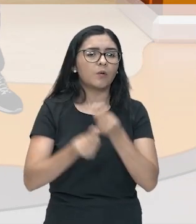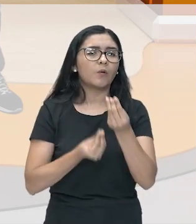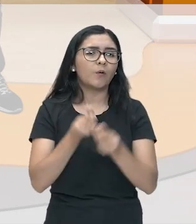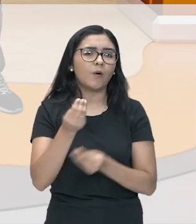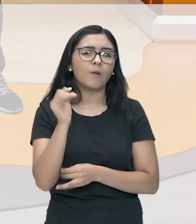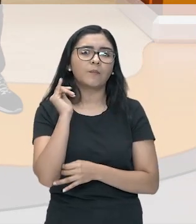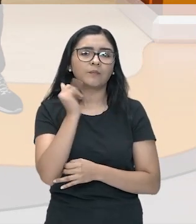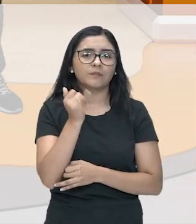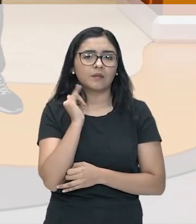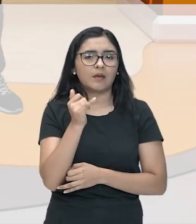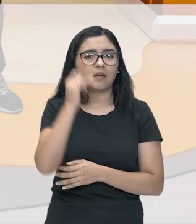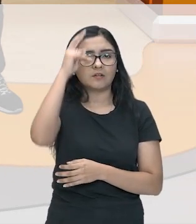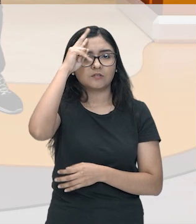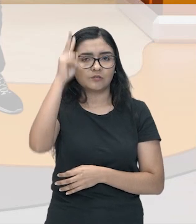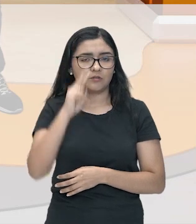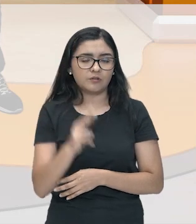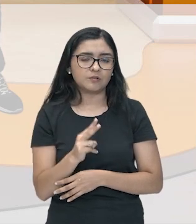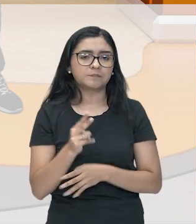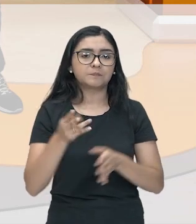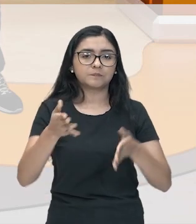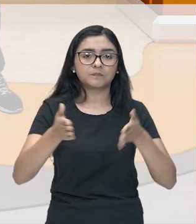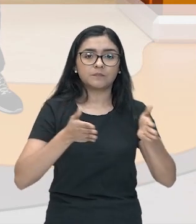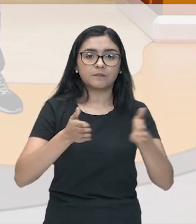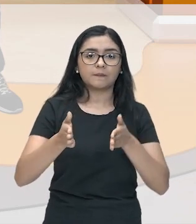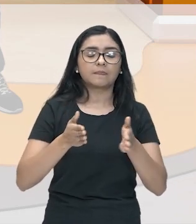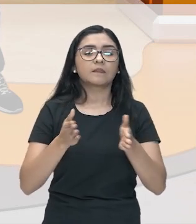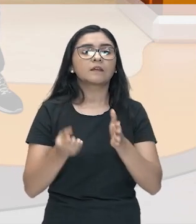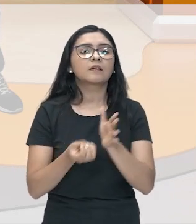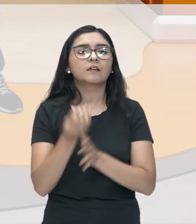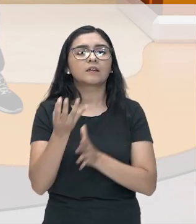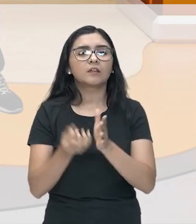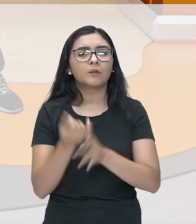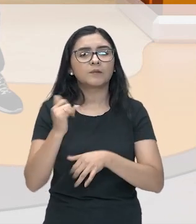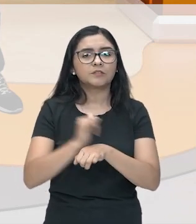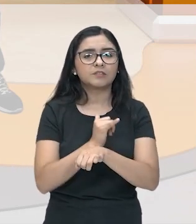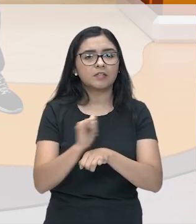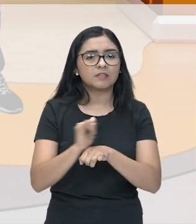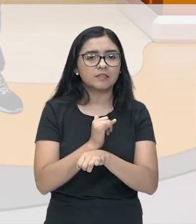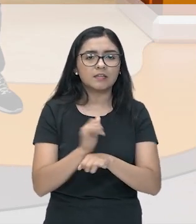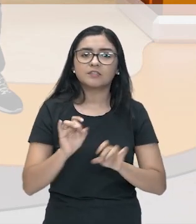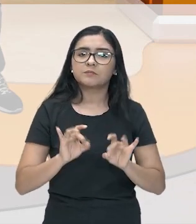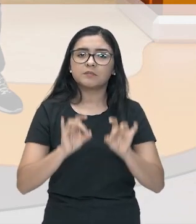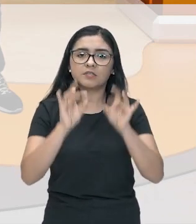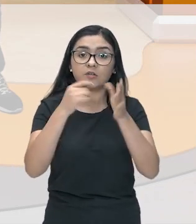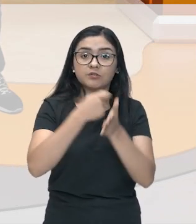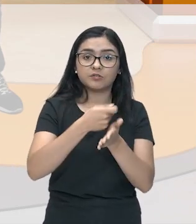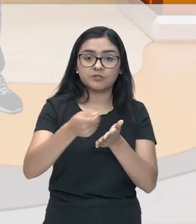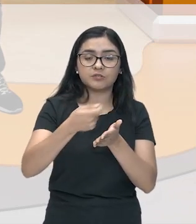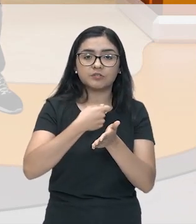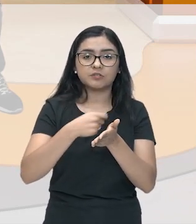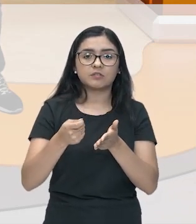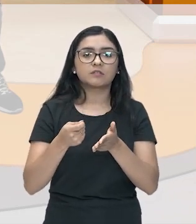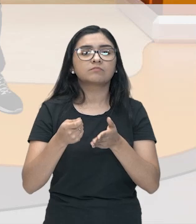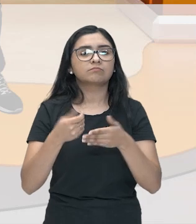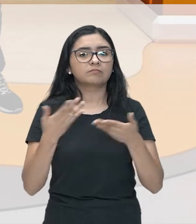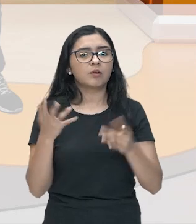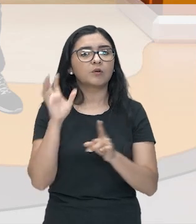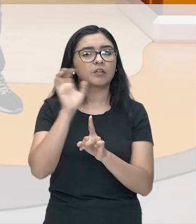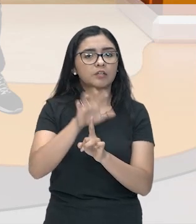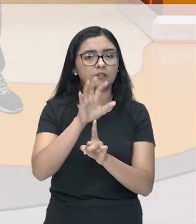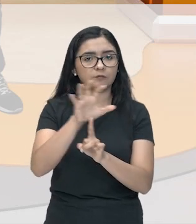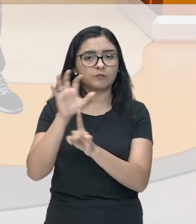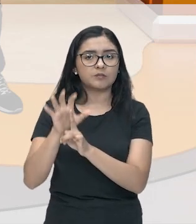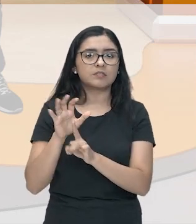histórias. Essa época criou um jeito especial, turminha, de escrever que ainda inspira muitos